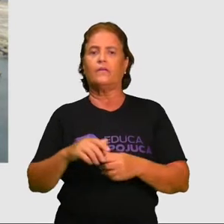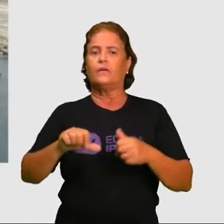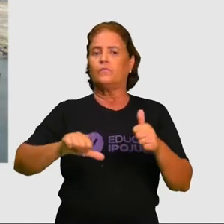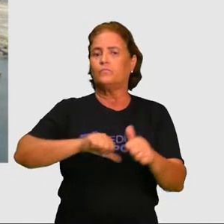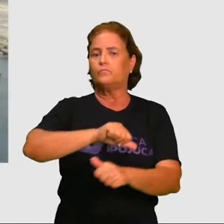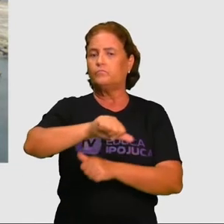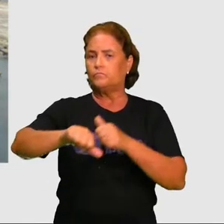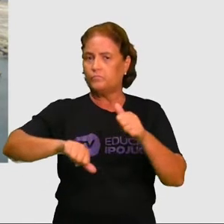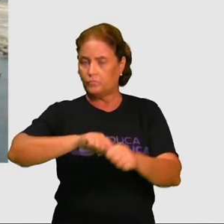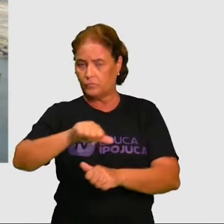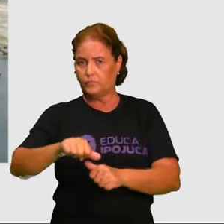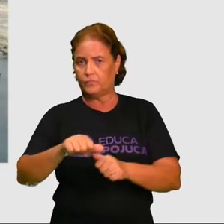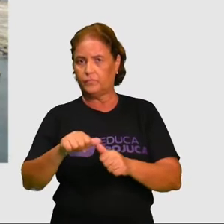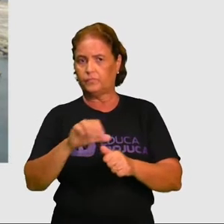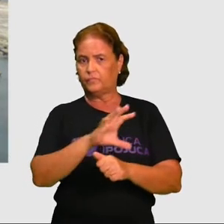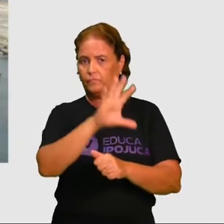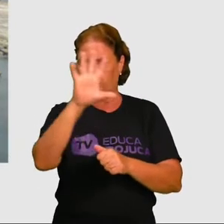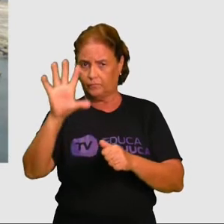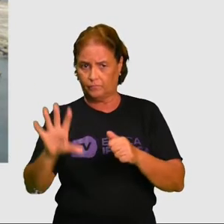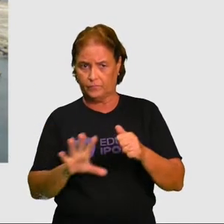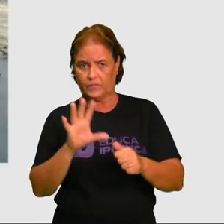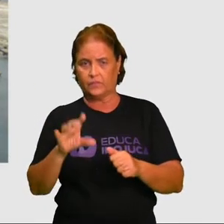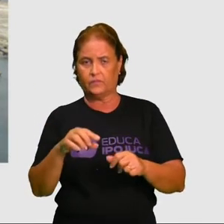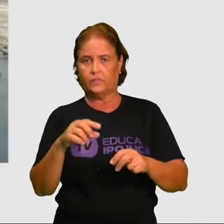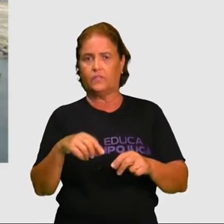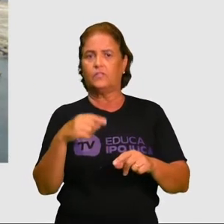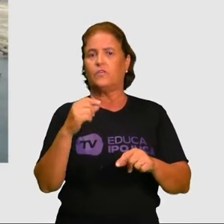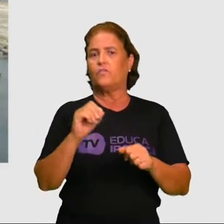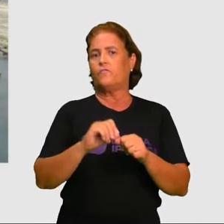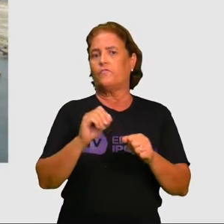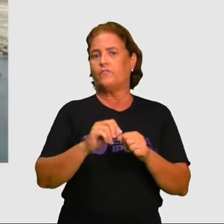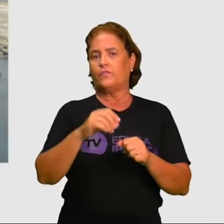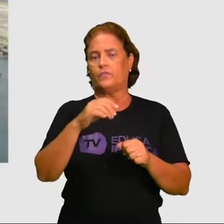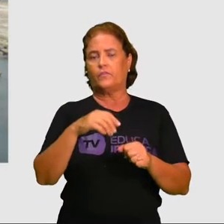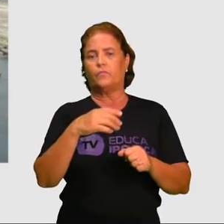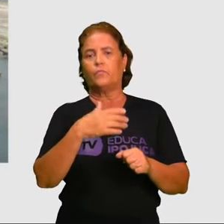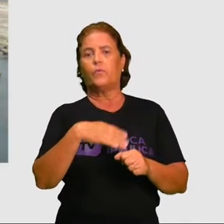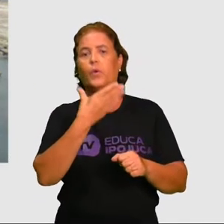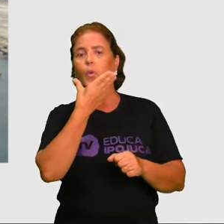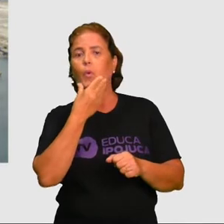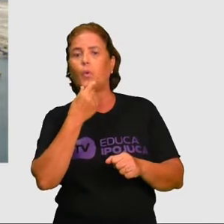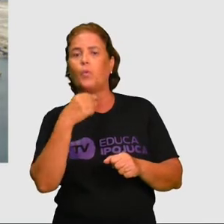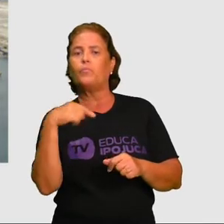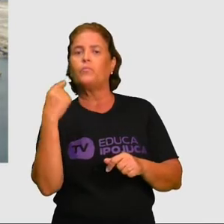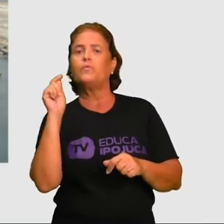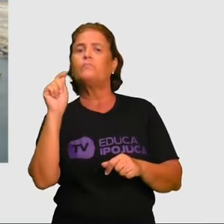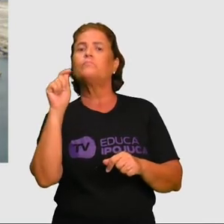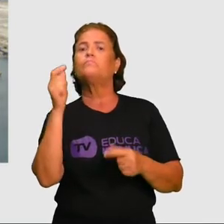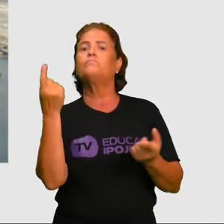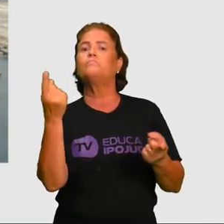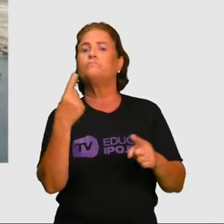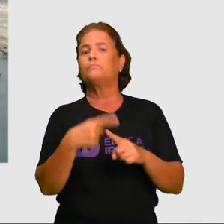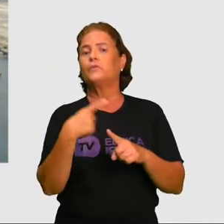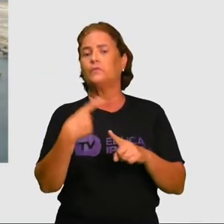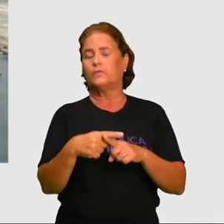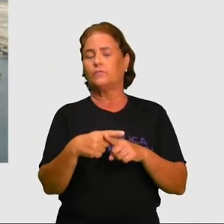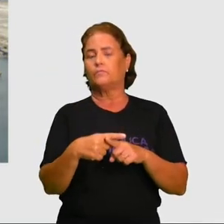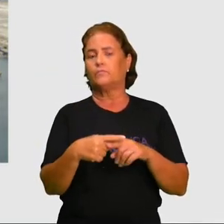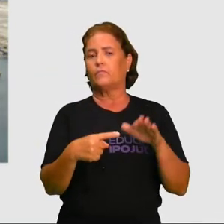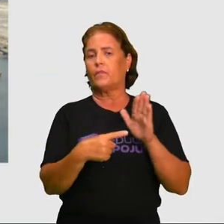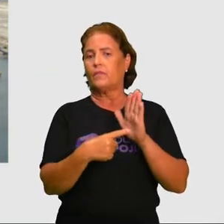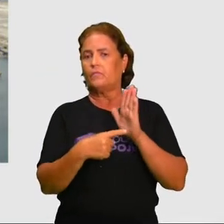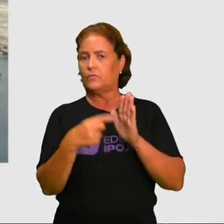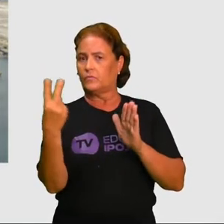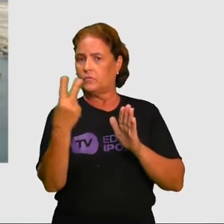promovidas pela ação humana e com qual finalidade? Eu trouxe duas imagens bem para fazer uma